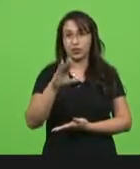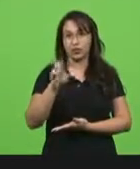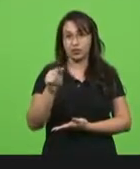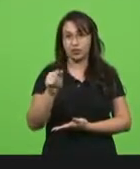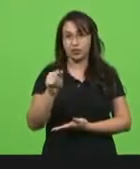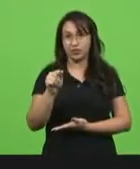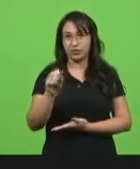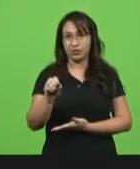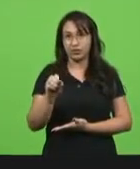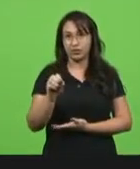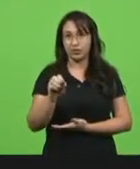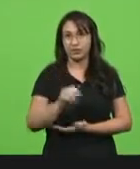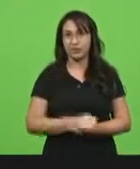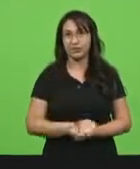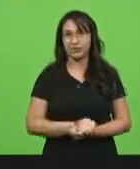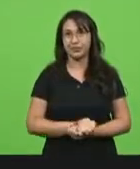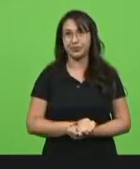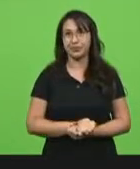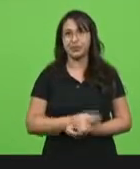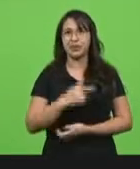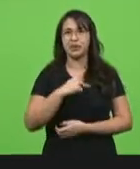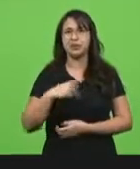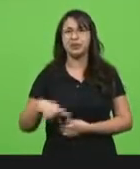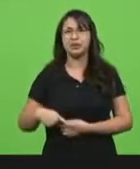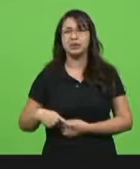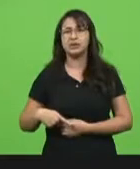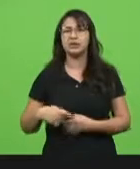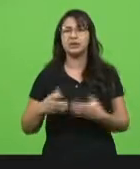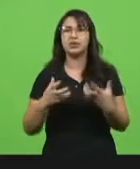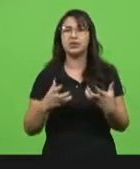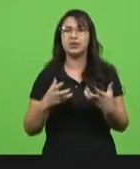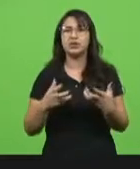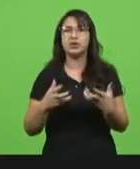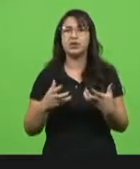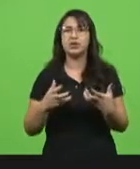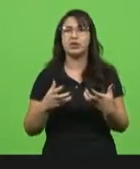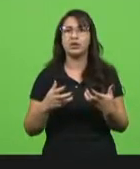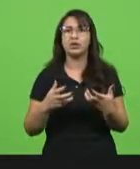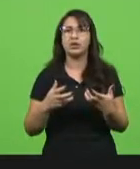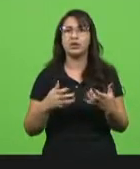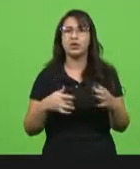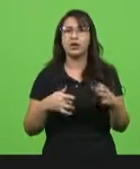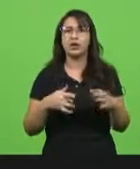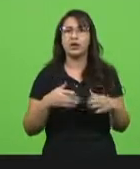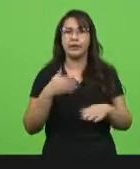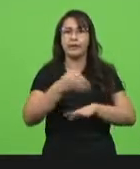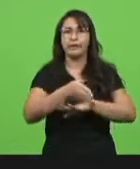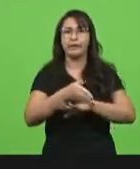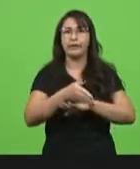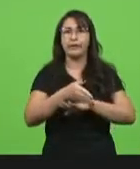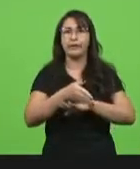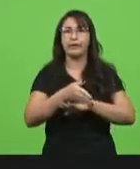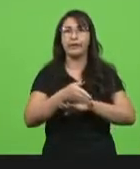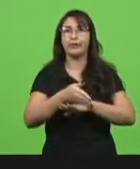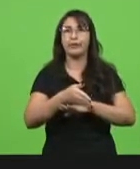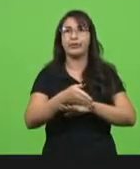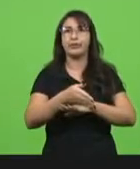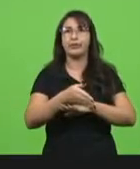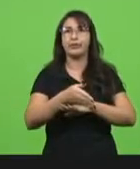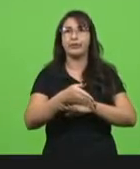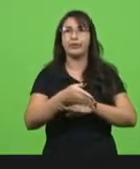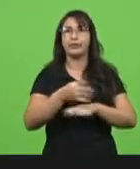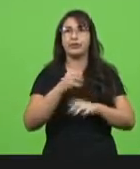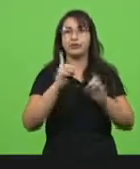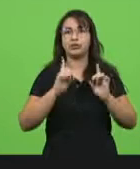Senhor presidente, eu depois tenho que presidir a Comissão de Direitos Humanos, será que o deputado Rodrigo Minotto não